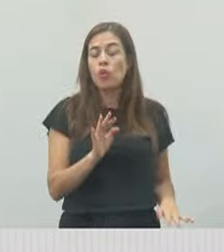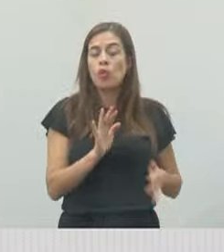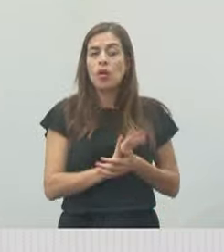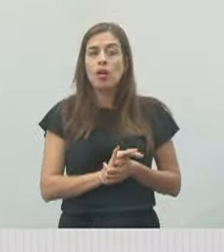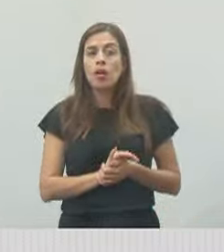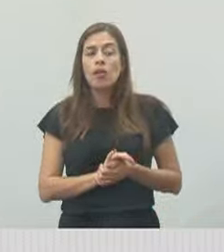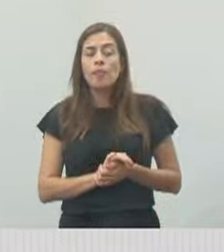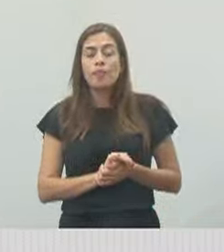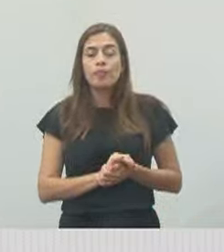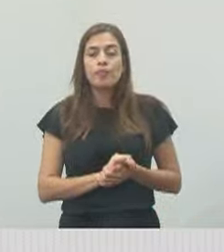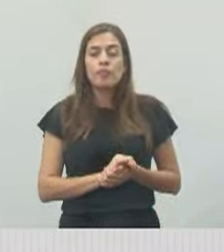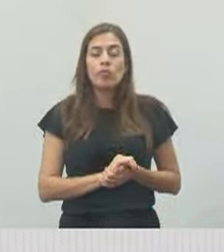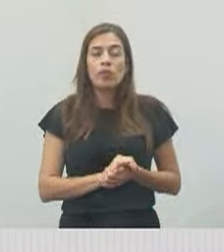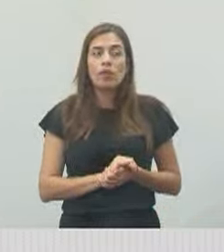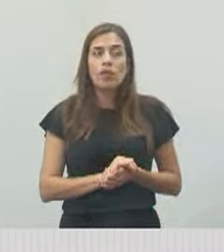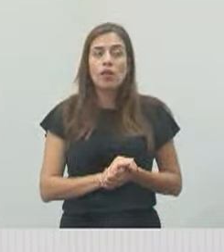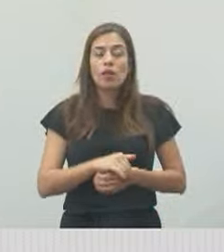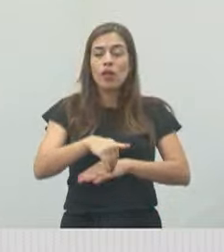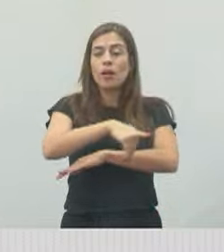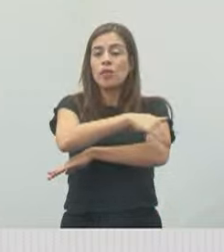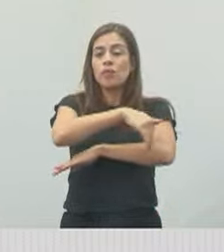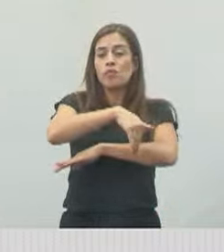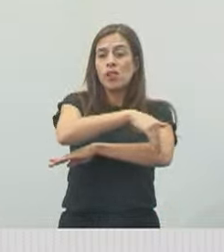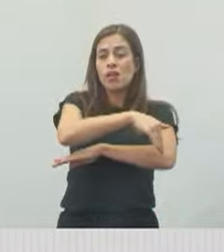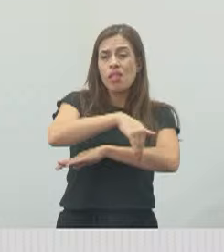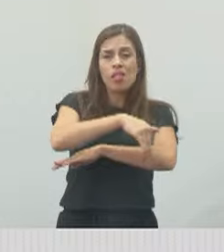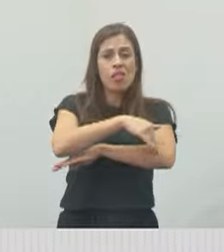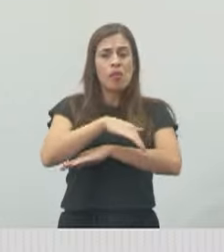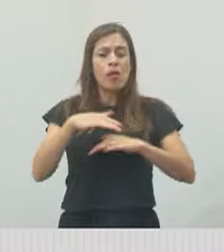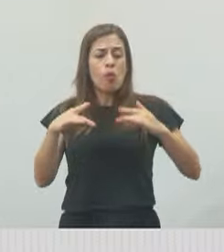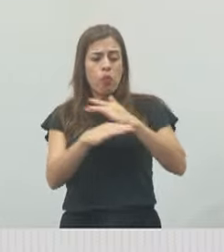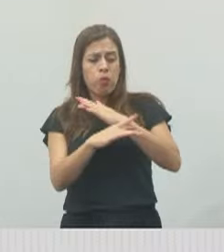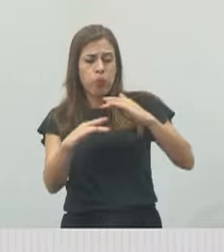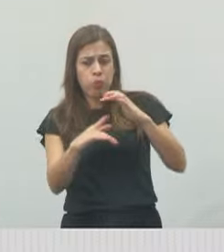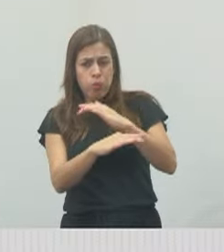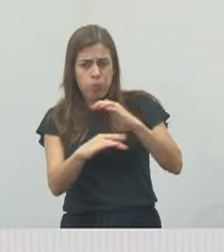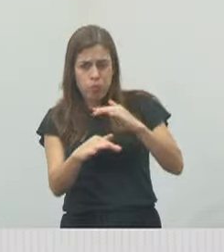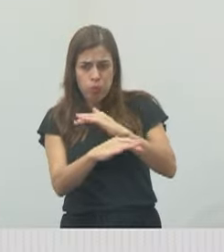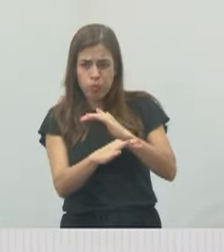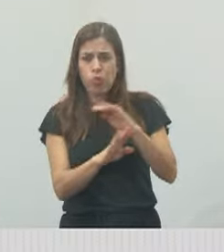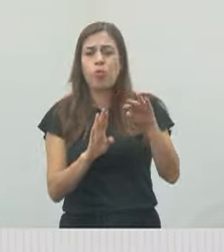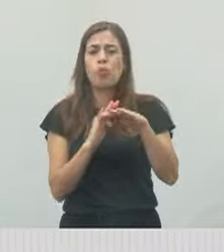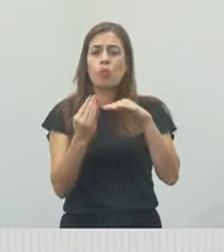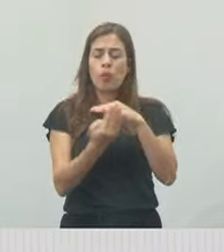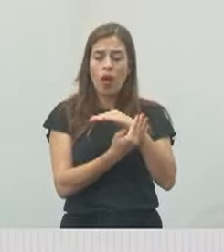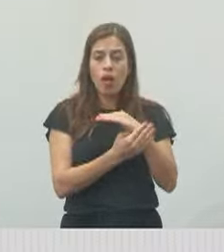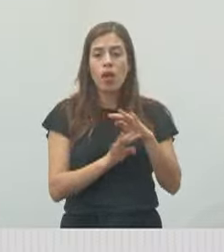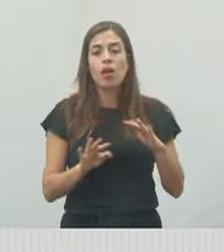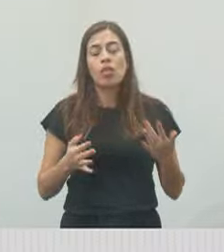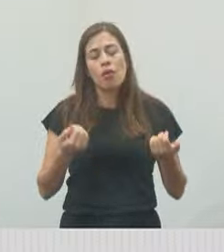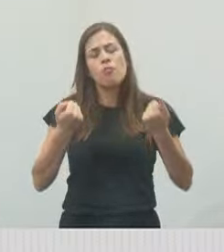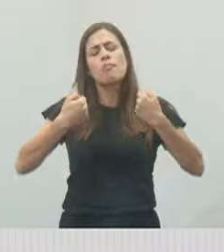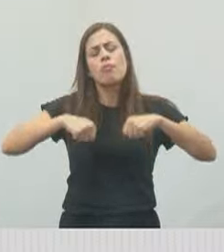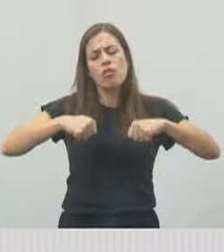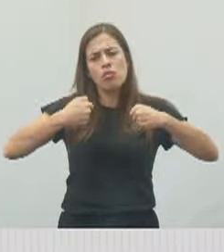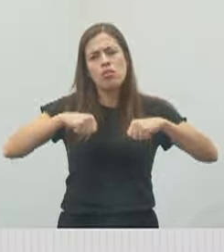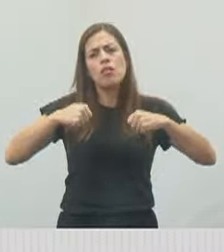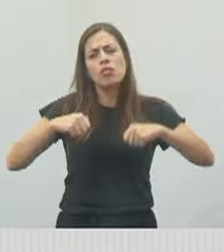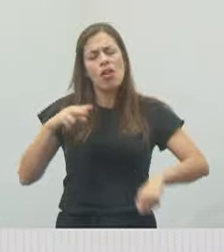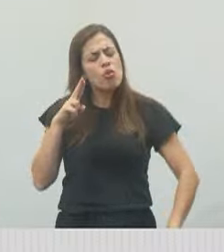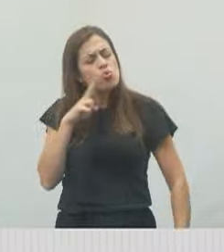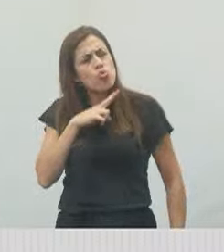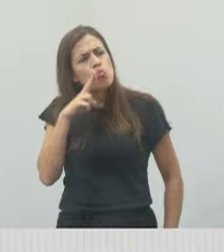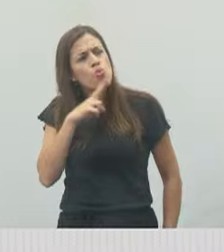Ali é um local, Avenida mais acionada do bairro. Então, ali necessita com